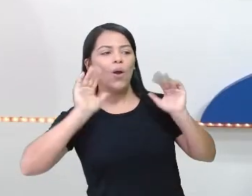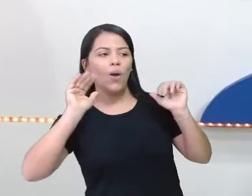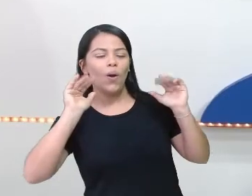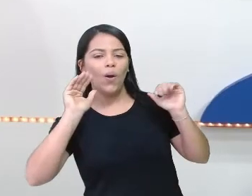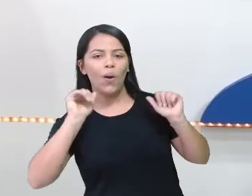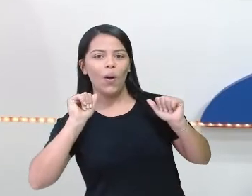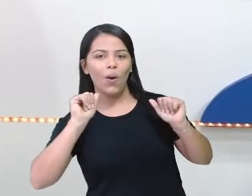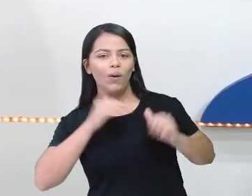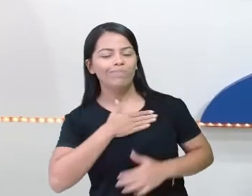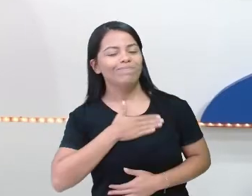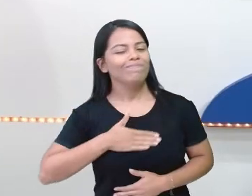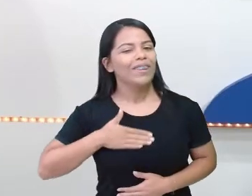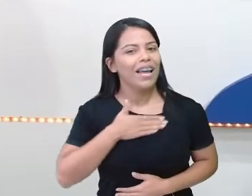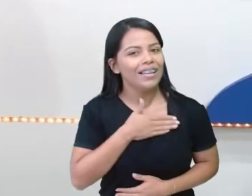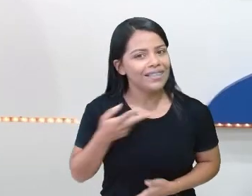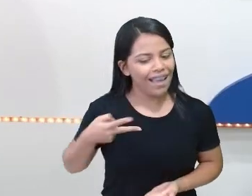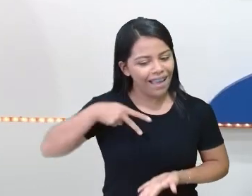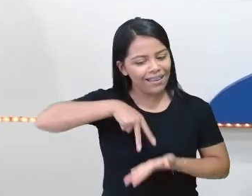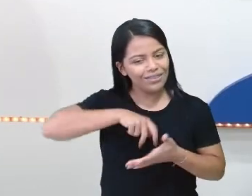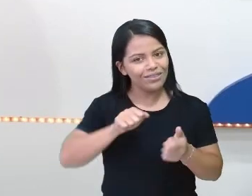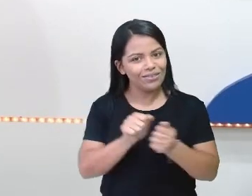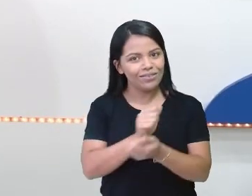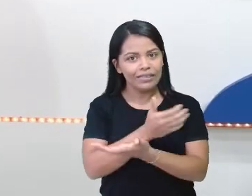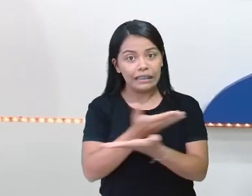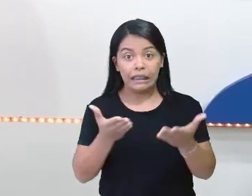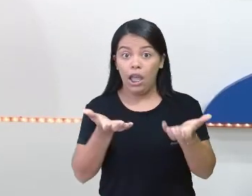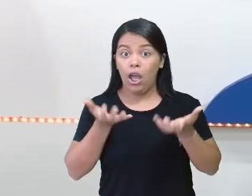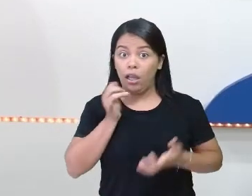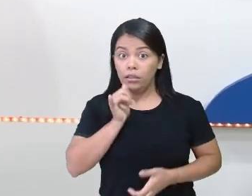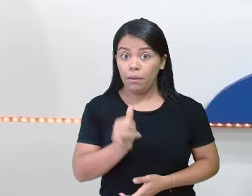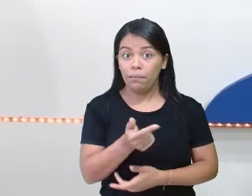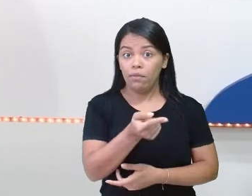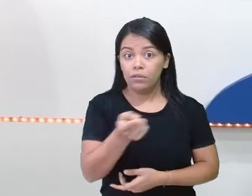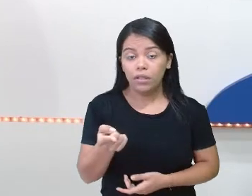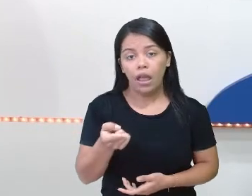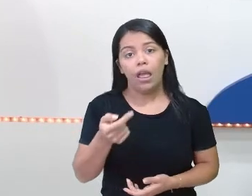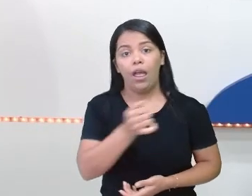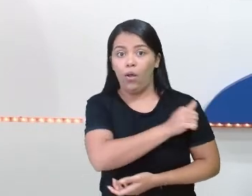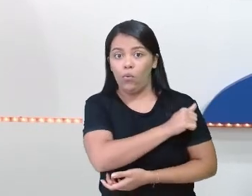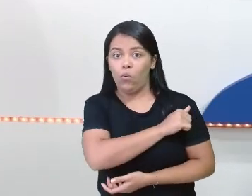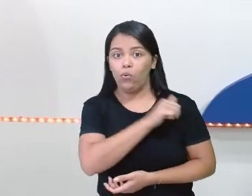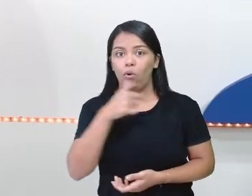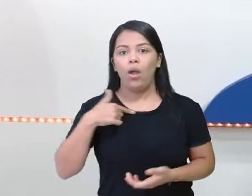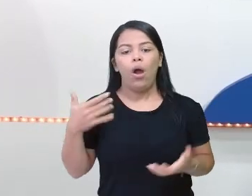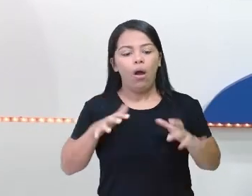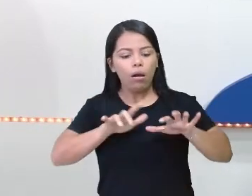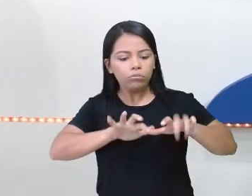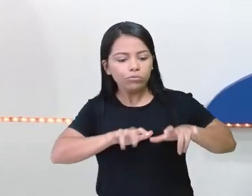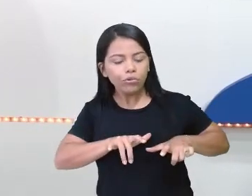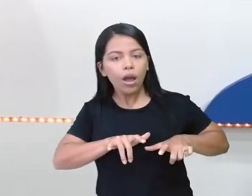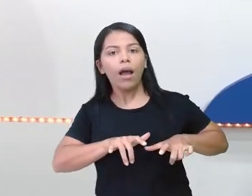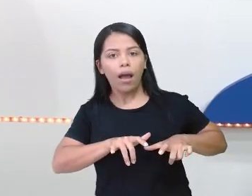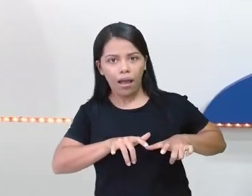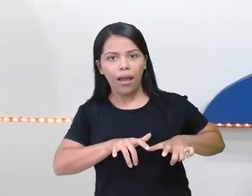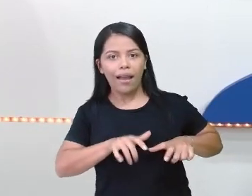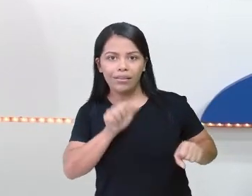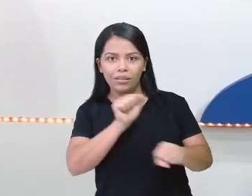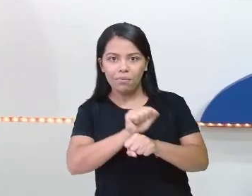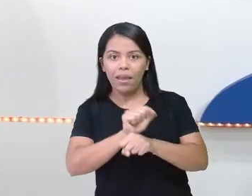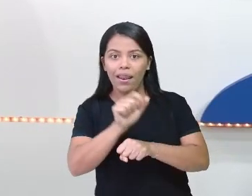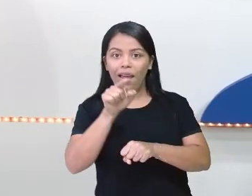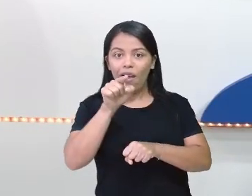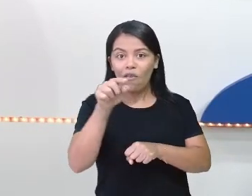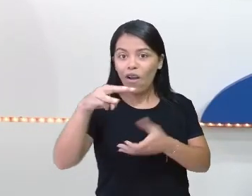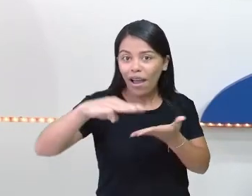Olá, satisfação está aqui, hein? E eu quero dizer para vocês, estudantes, que eu estou aqui no chat, aguardando a participação de